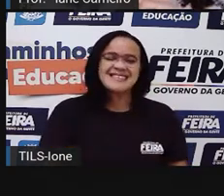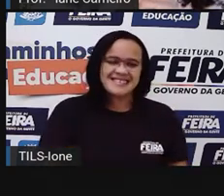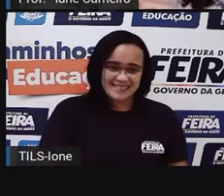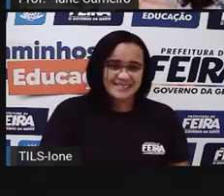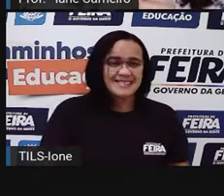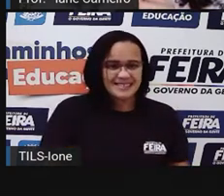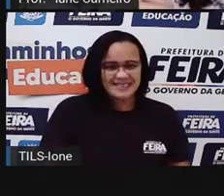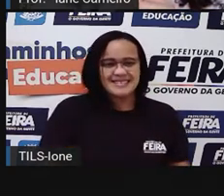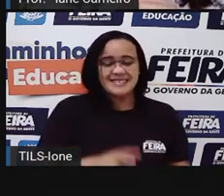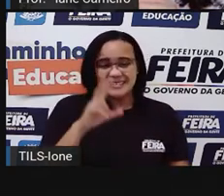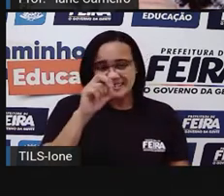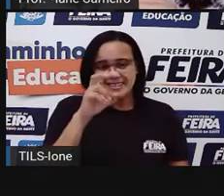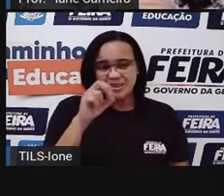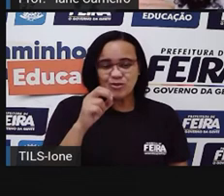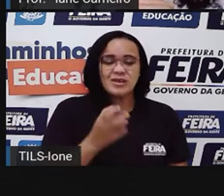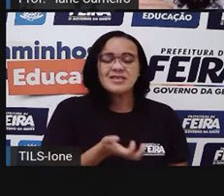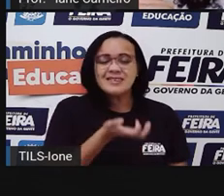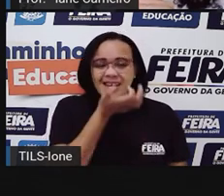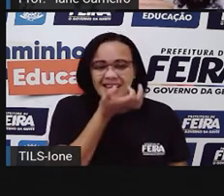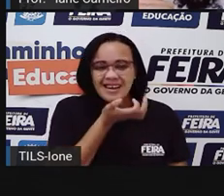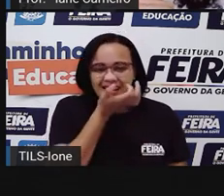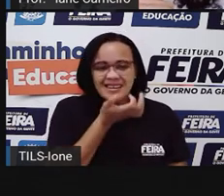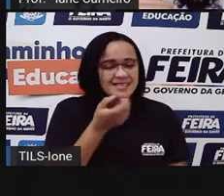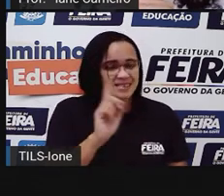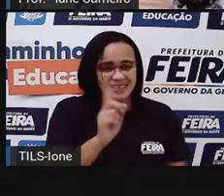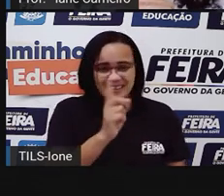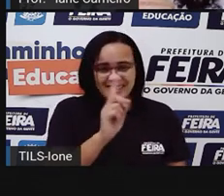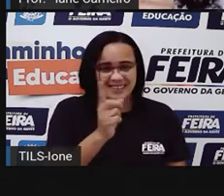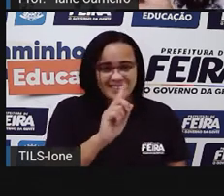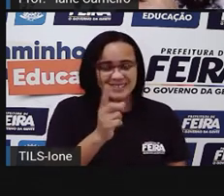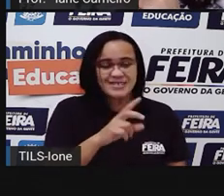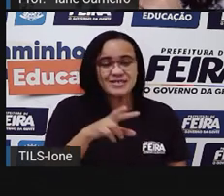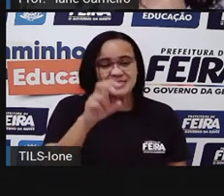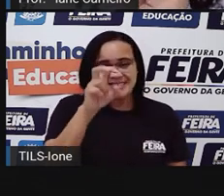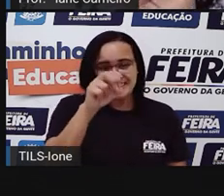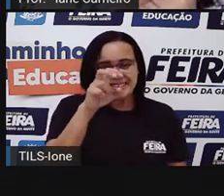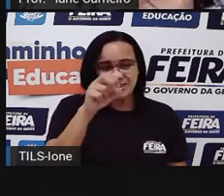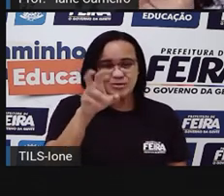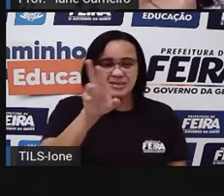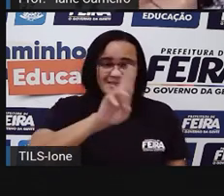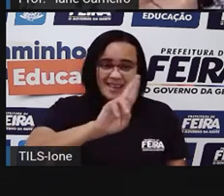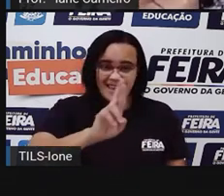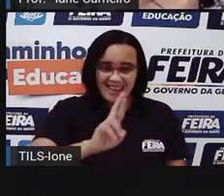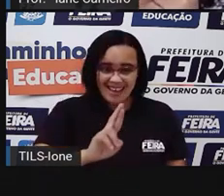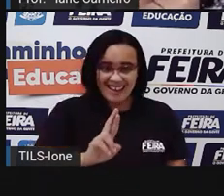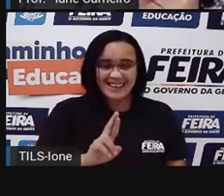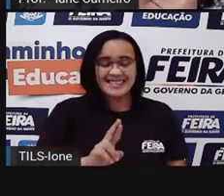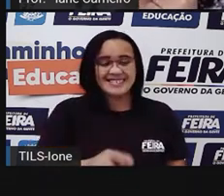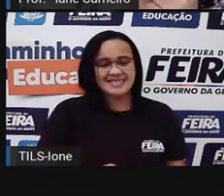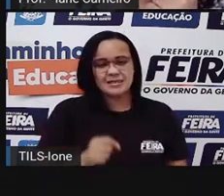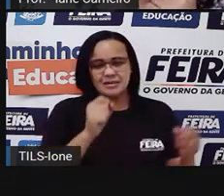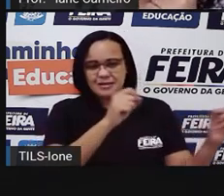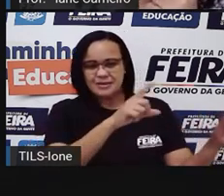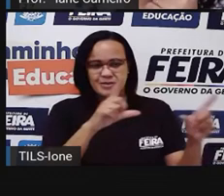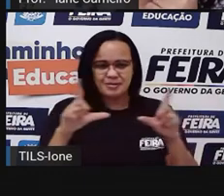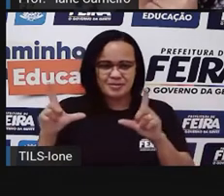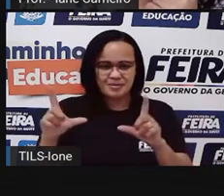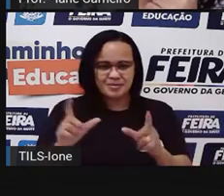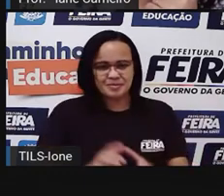atentos, hein? Ó, 50 reais. Tá certo? Vamos para o próximo. Esse aqui.